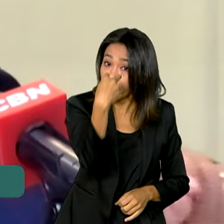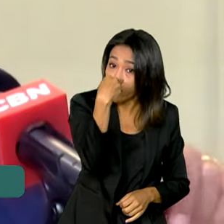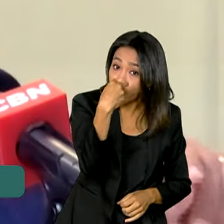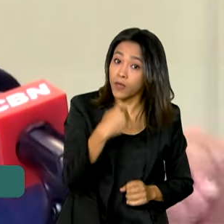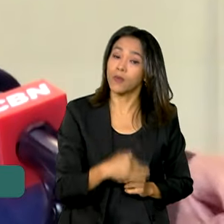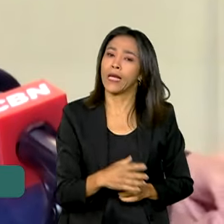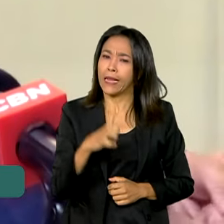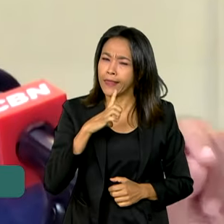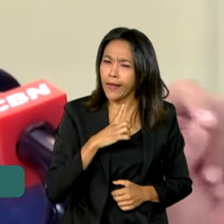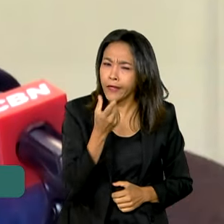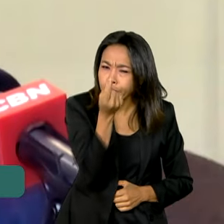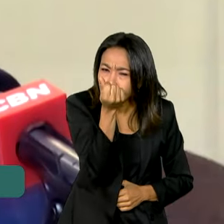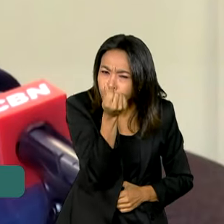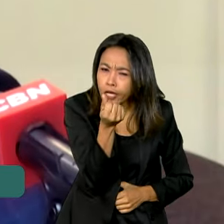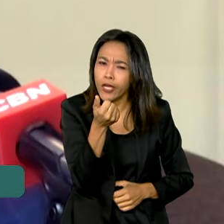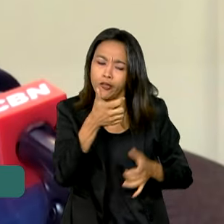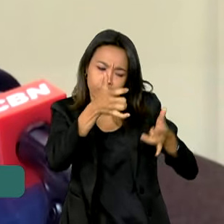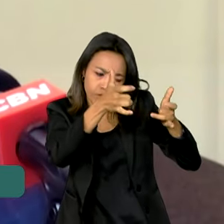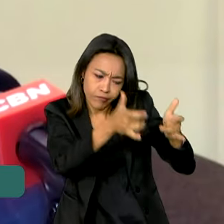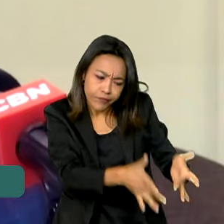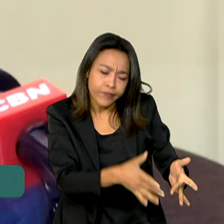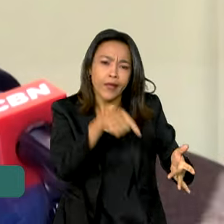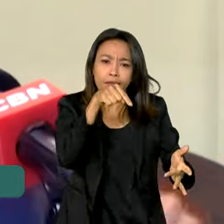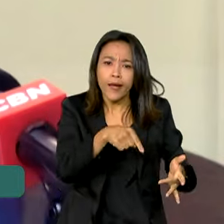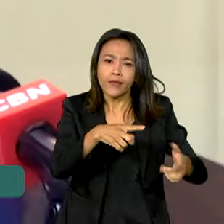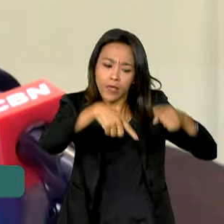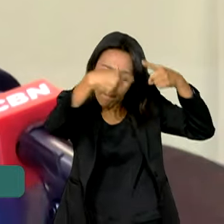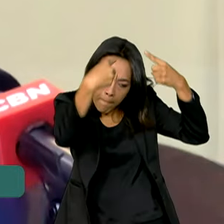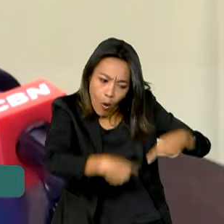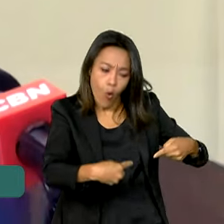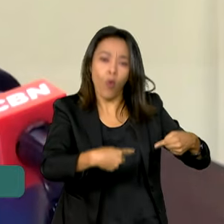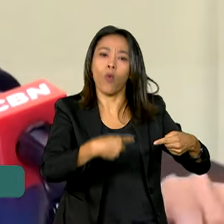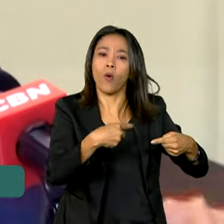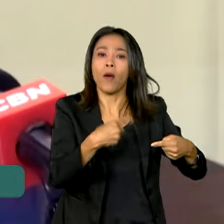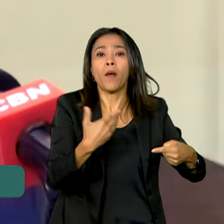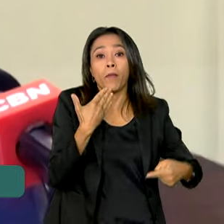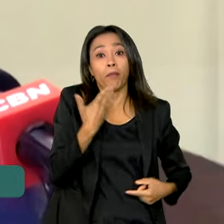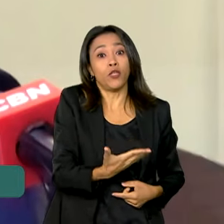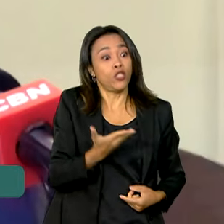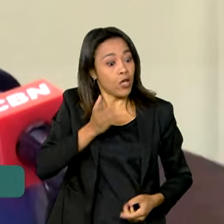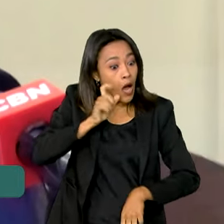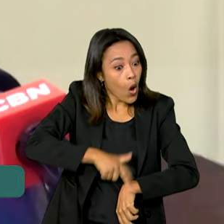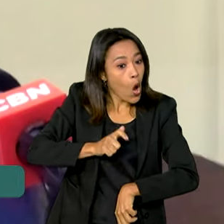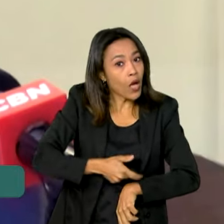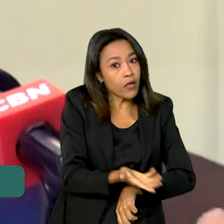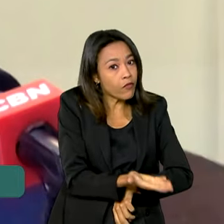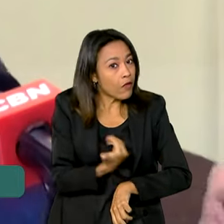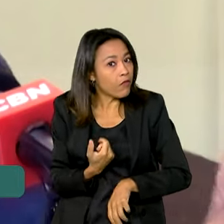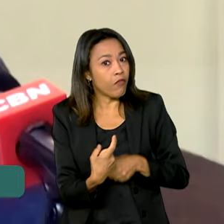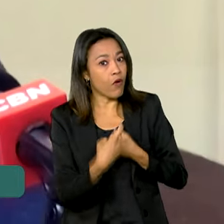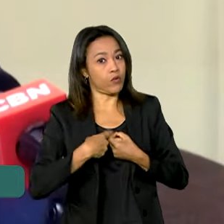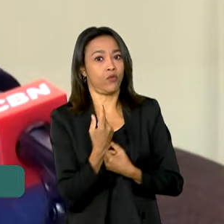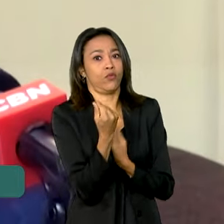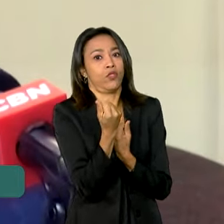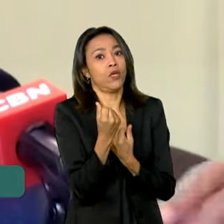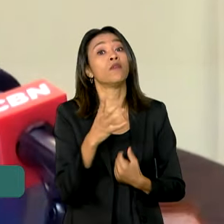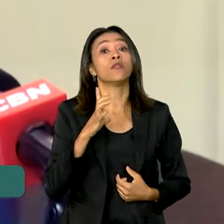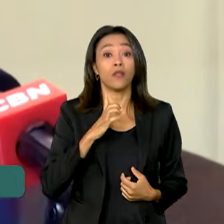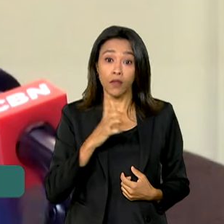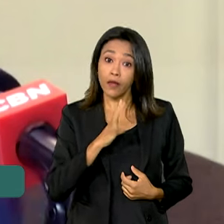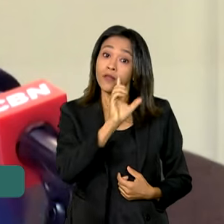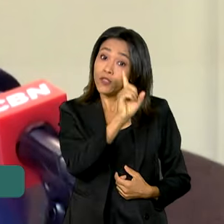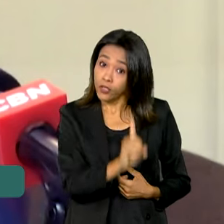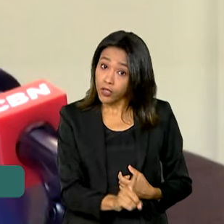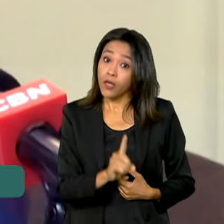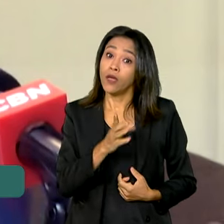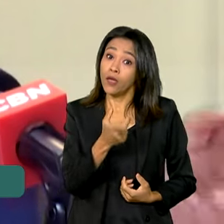tem algum dinheiro em casa de aposta, peça a restituição já. Porque você tem o direito a ter o